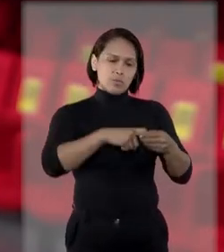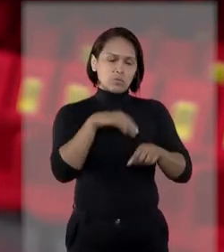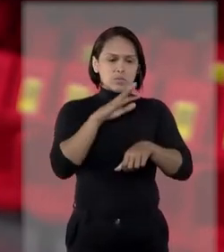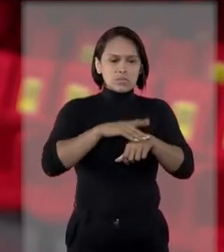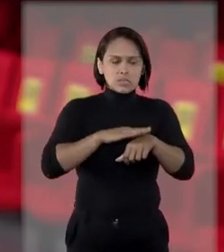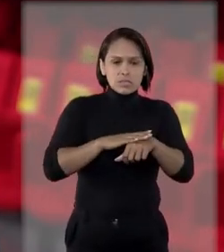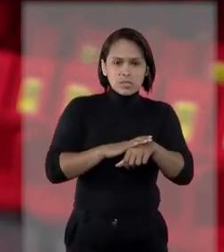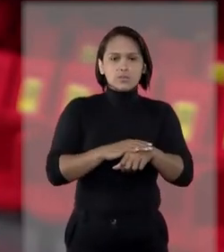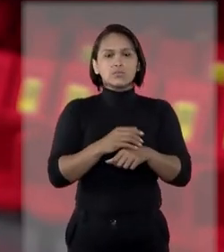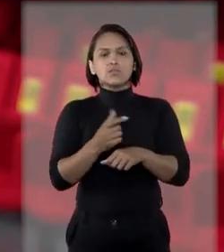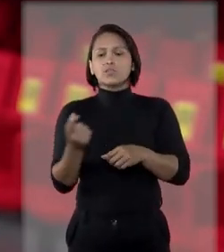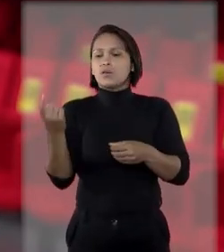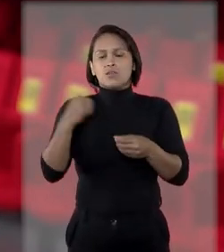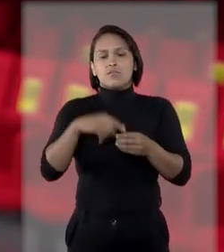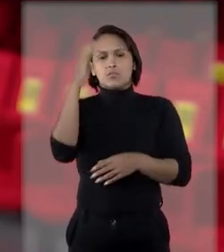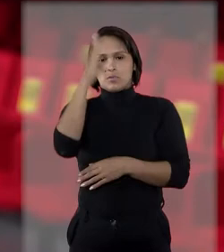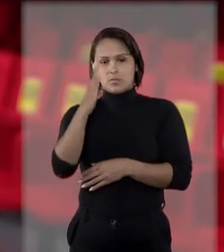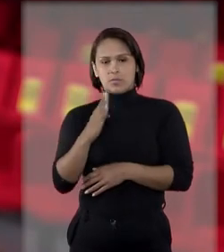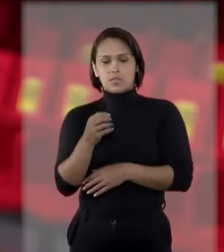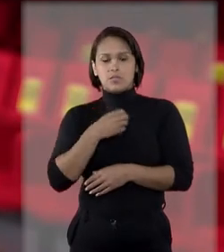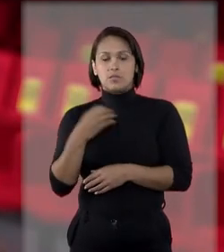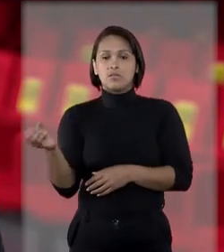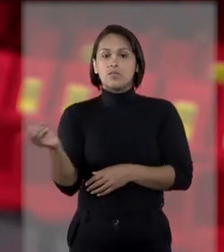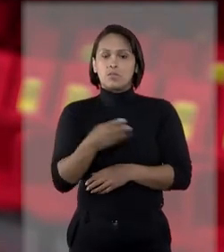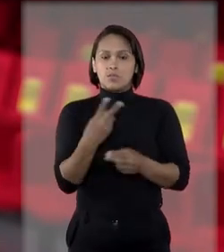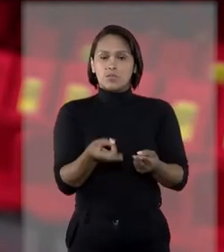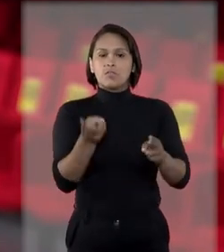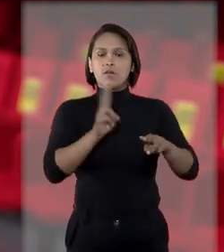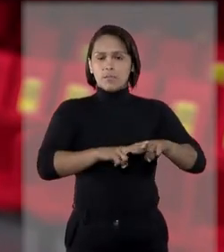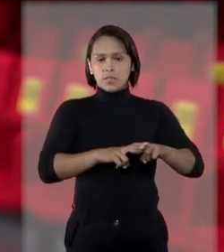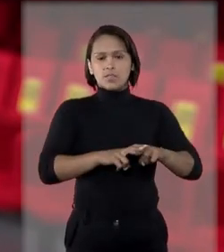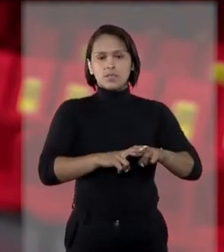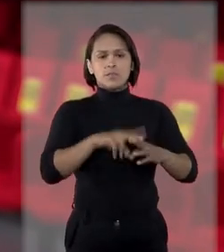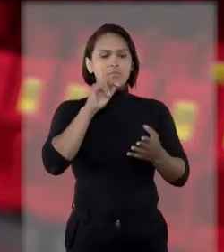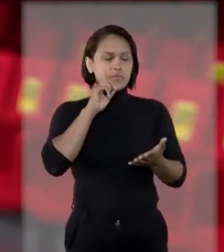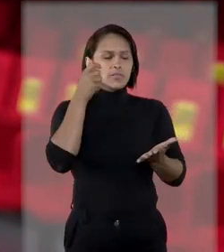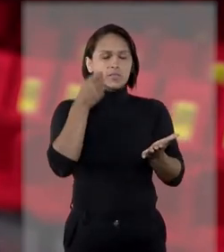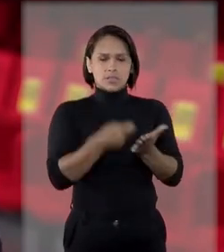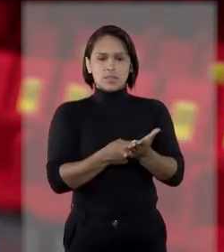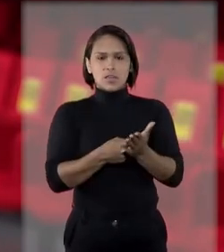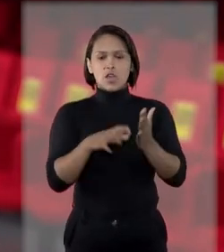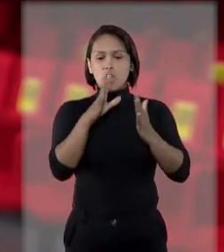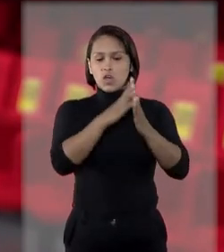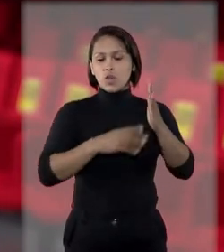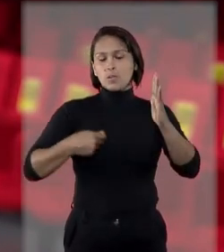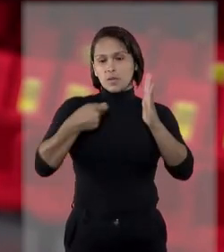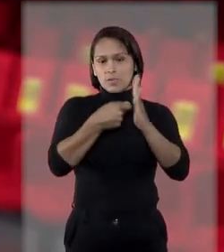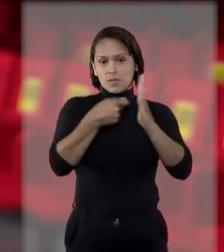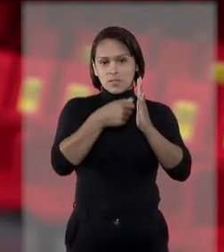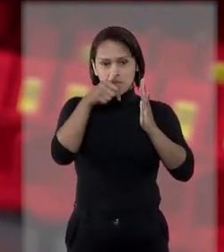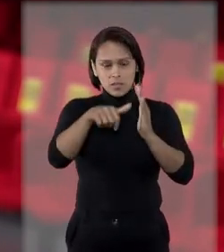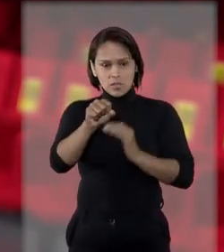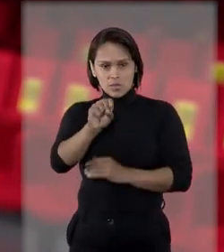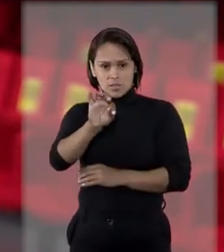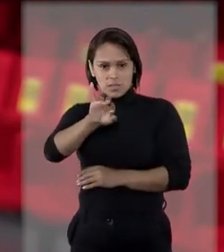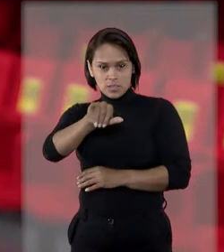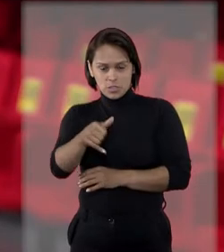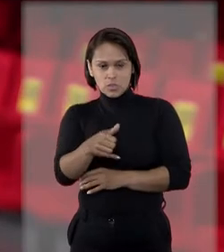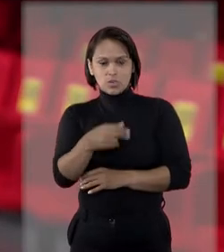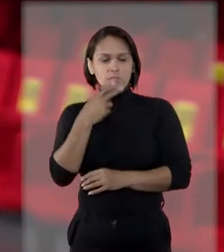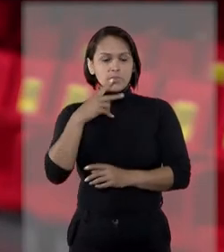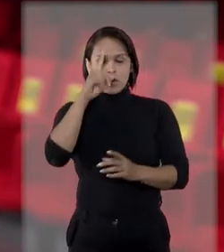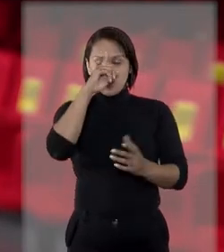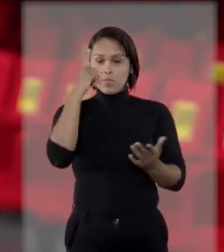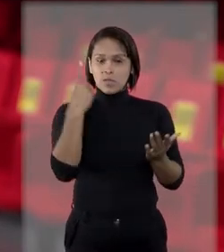não retornou para o Brasil. Com isso, uma nova prisão foi decretada. No abescorpos em Petrado, no STJ, a defesa alegou que o mandado de